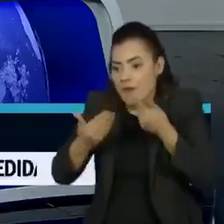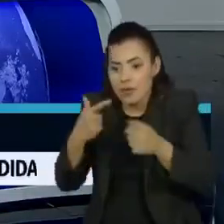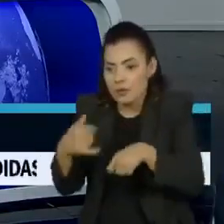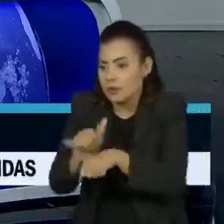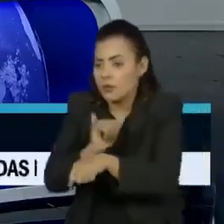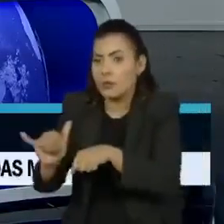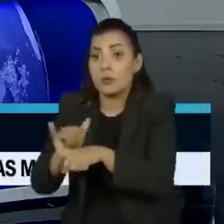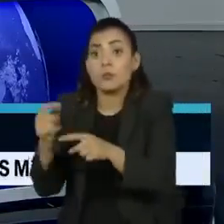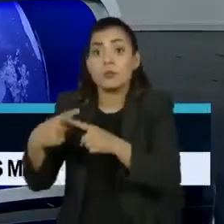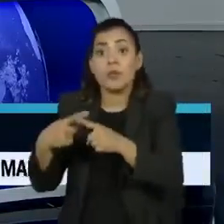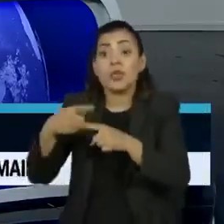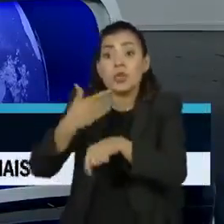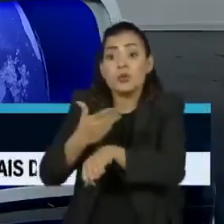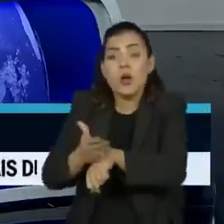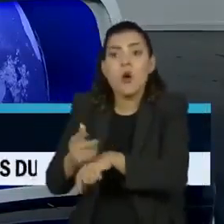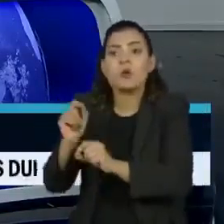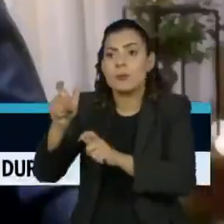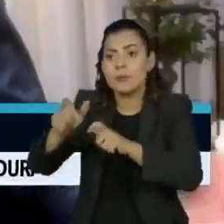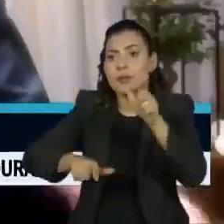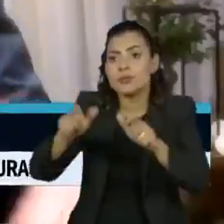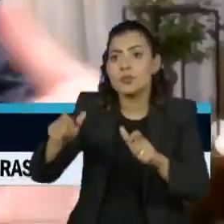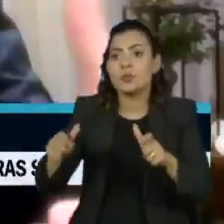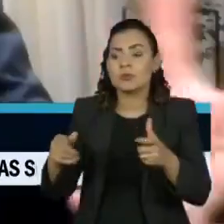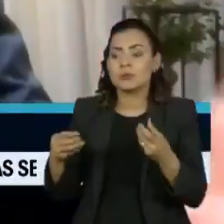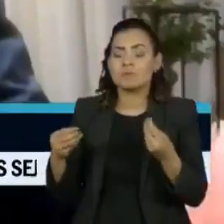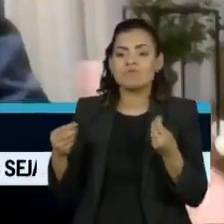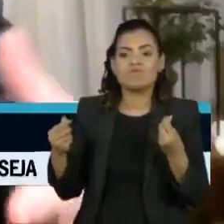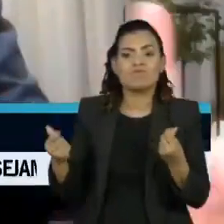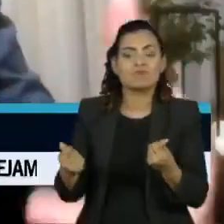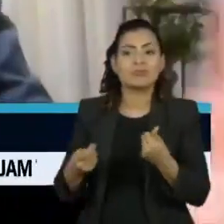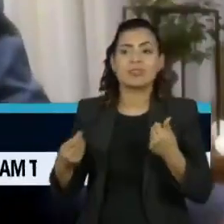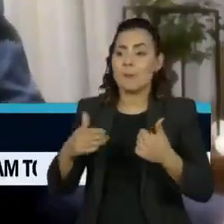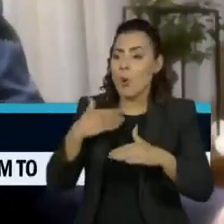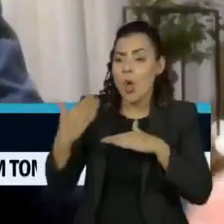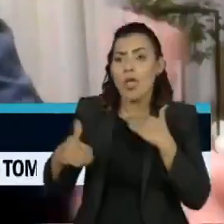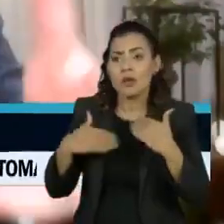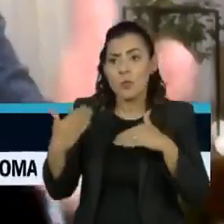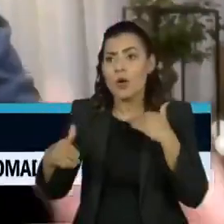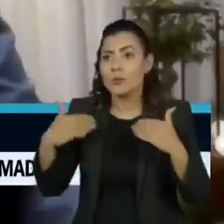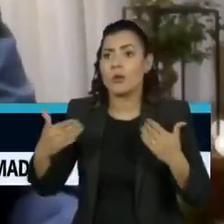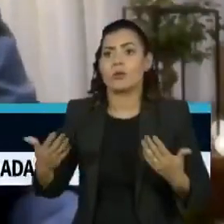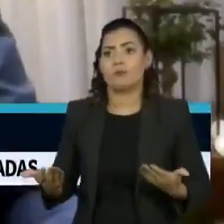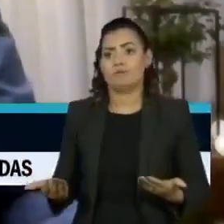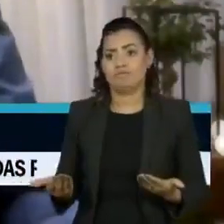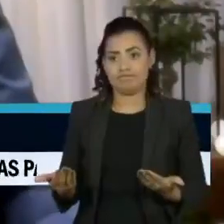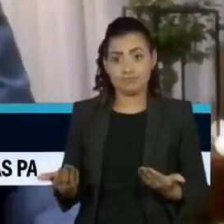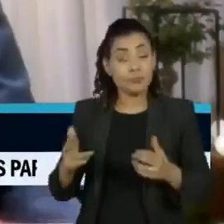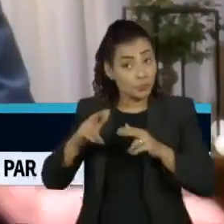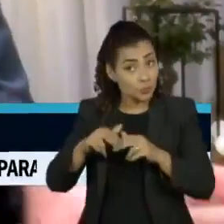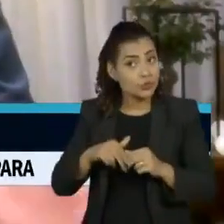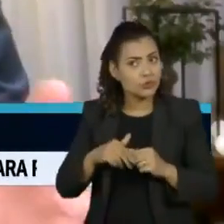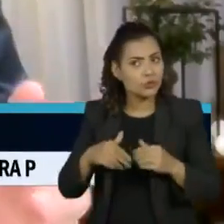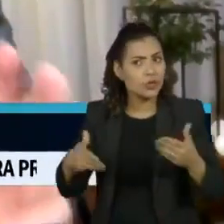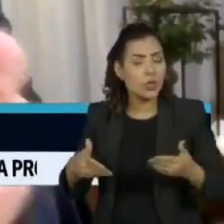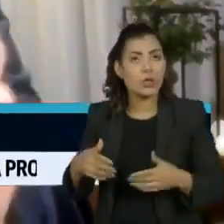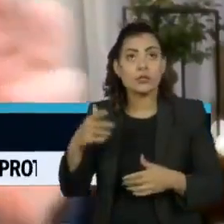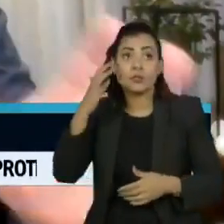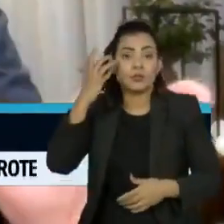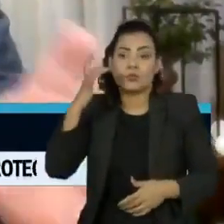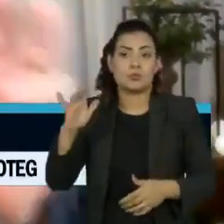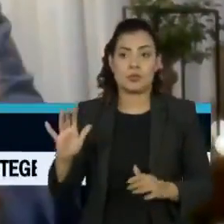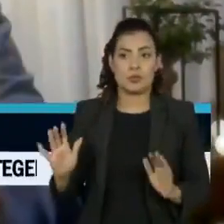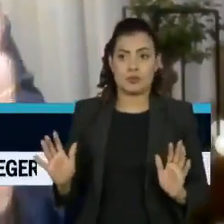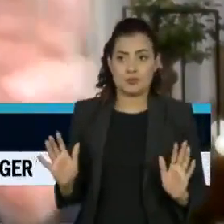passa, pelo grande, as pessoas parecem perder a vida e perdem mesmo. Nesse sentido, nós não sabemos,